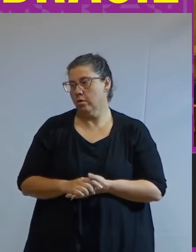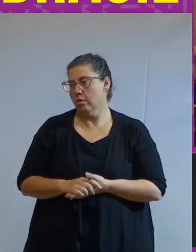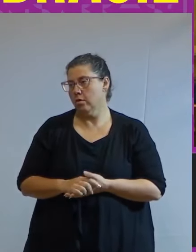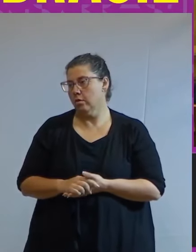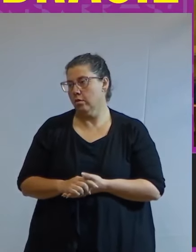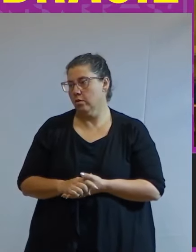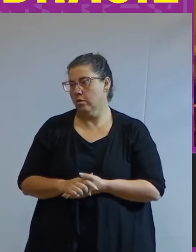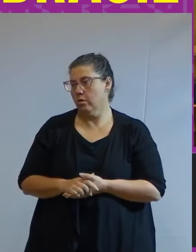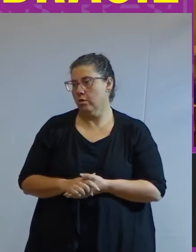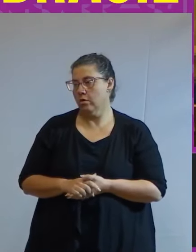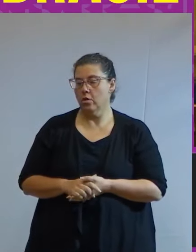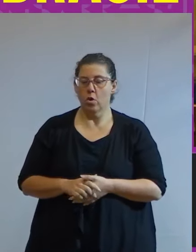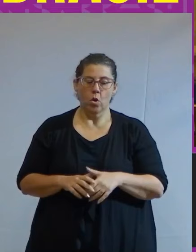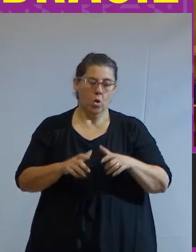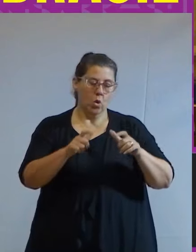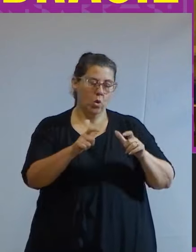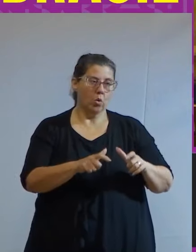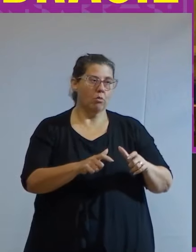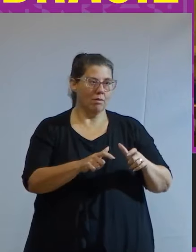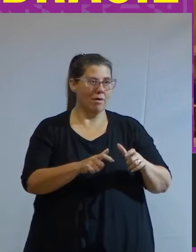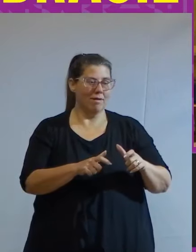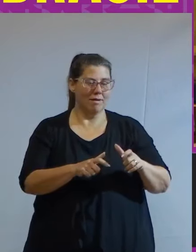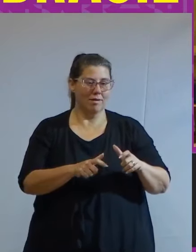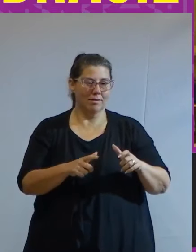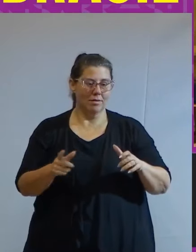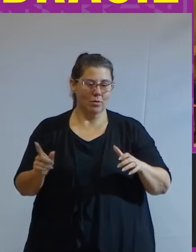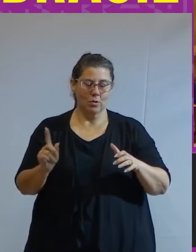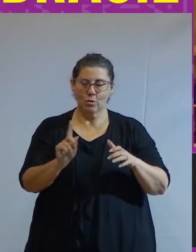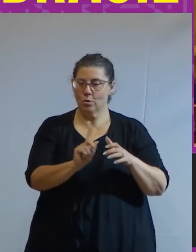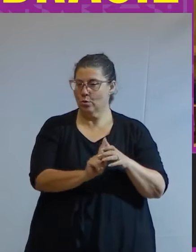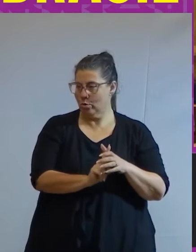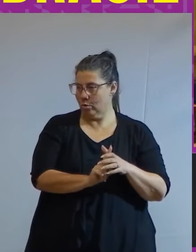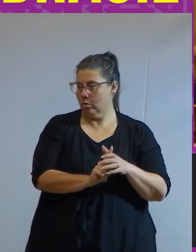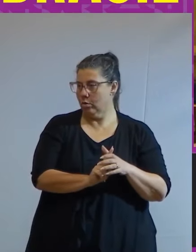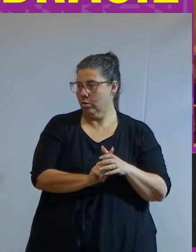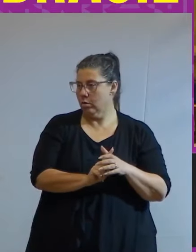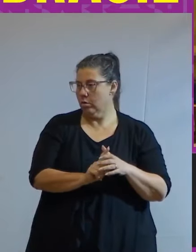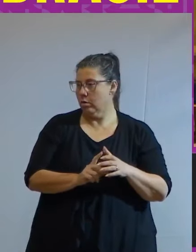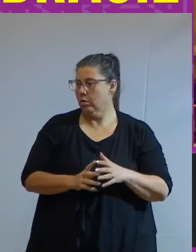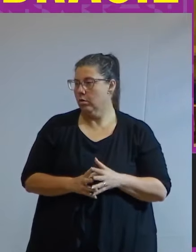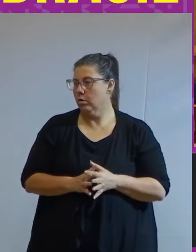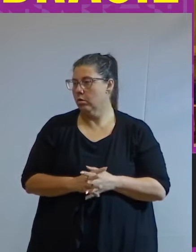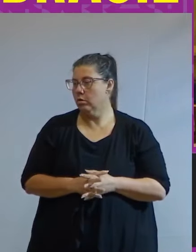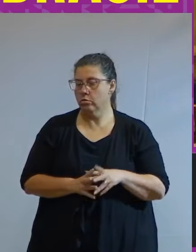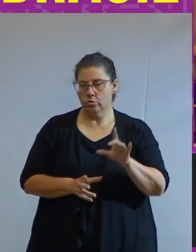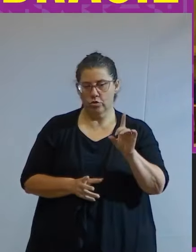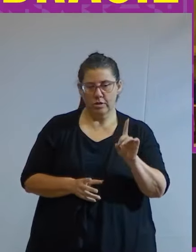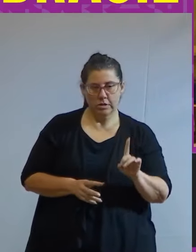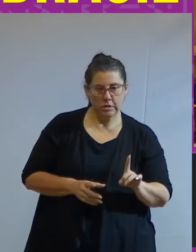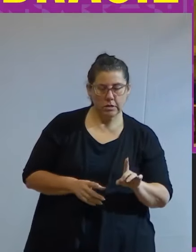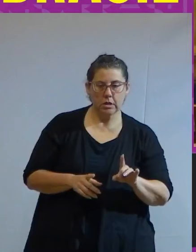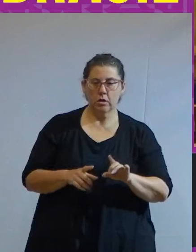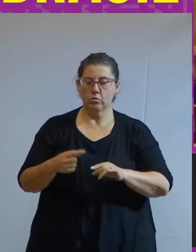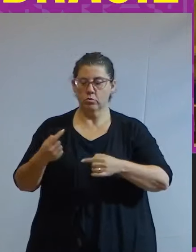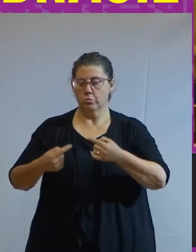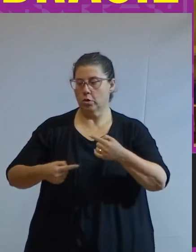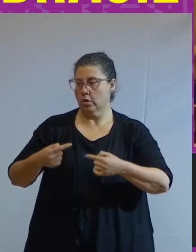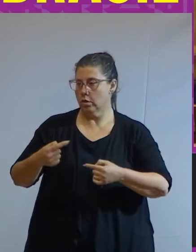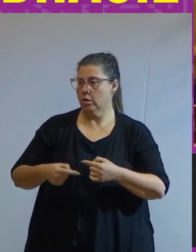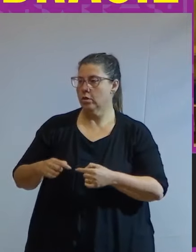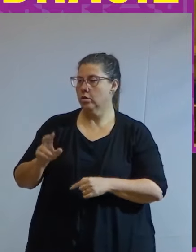ocupando posições na de de direção de políticas